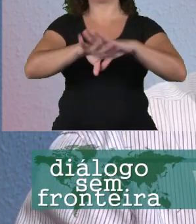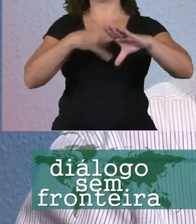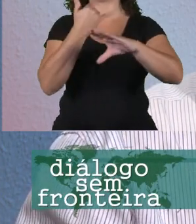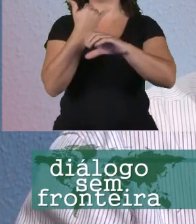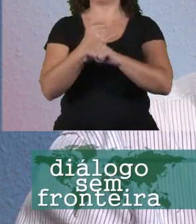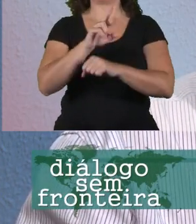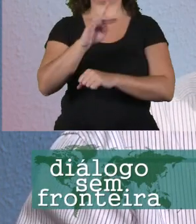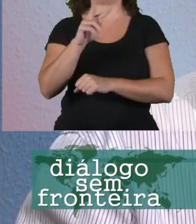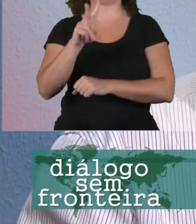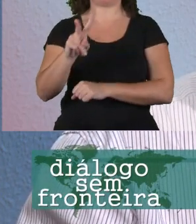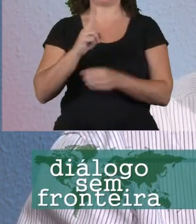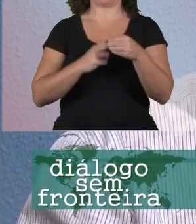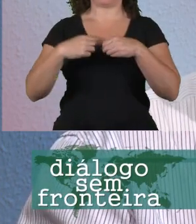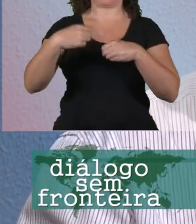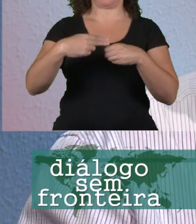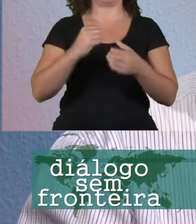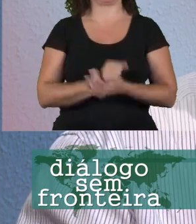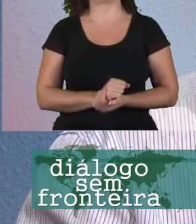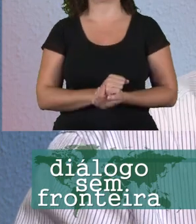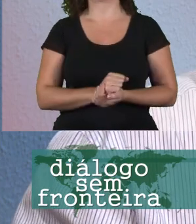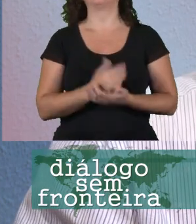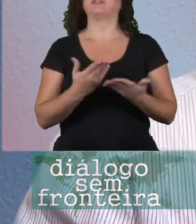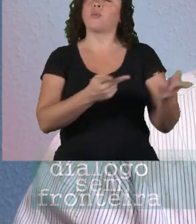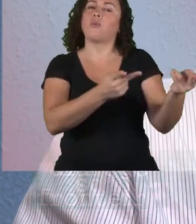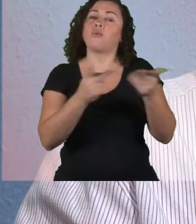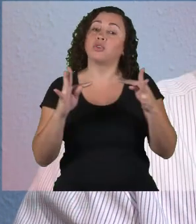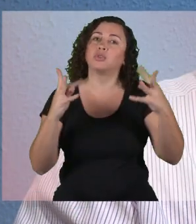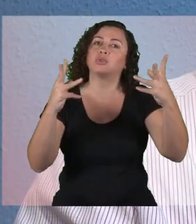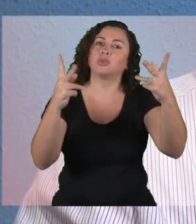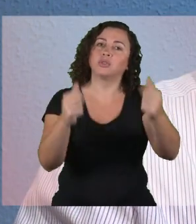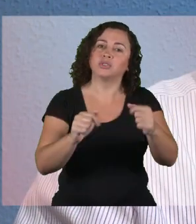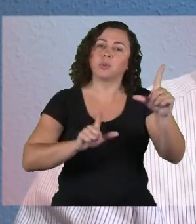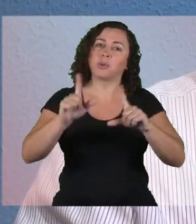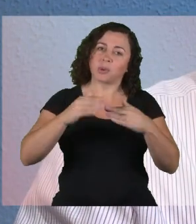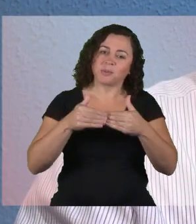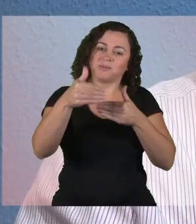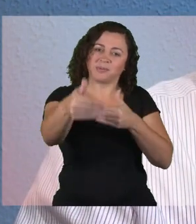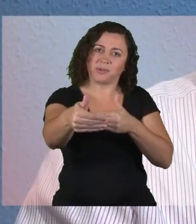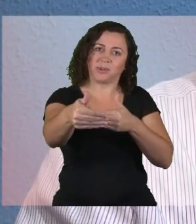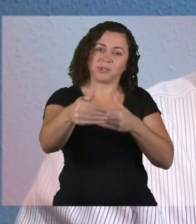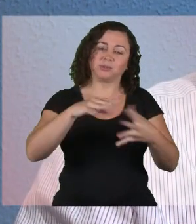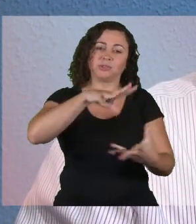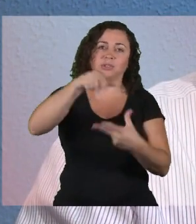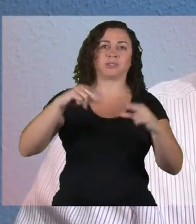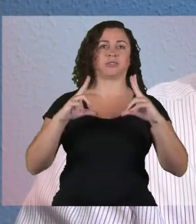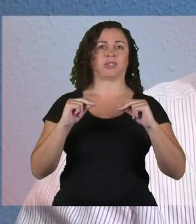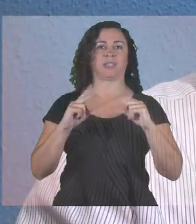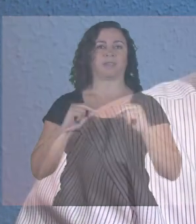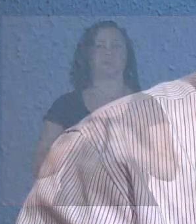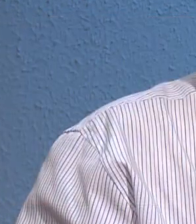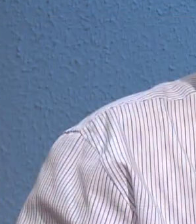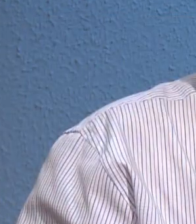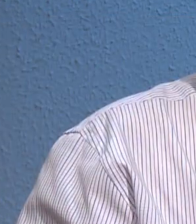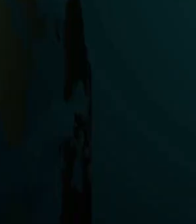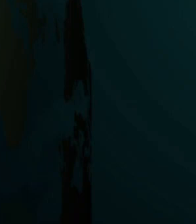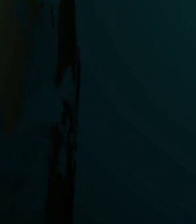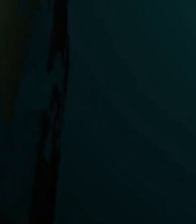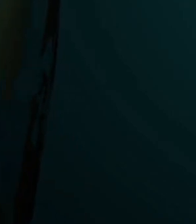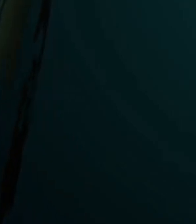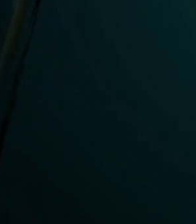seja no canal YouTube da RTV Unicamp. E com isso, eu convido a todos ao próximo programa Diálogo Sem Fronteira.